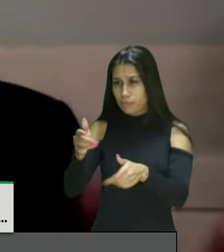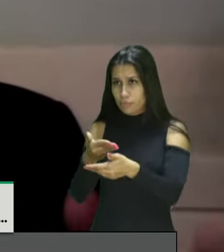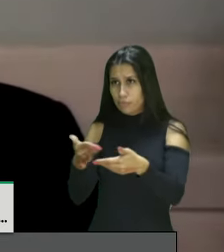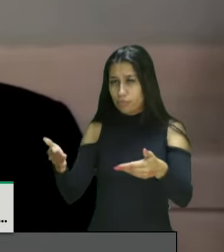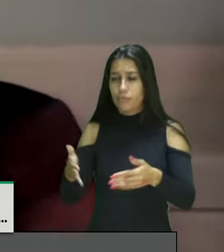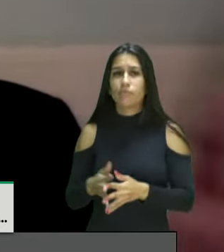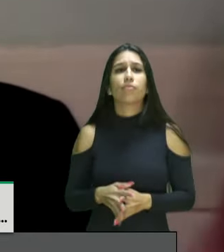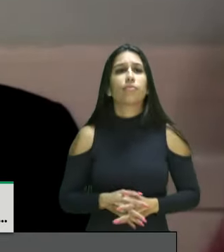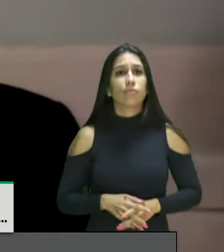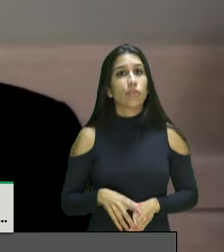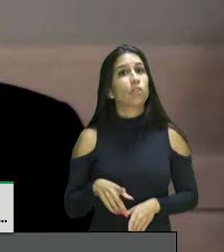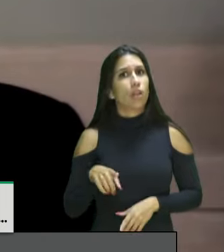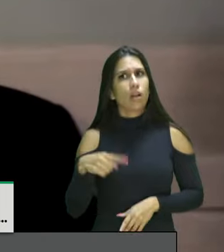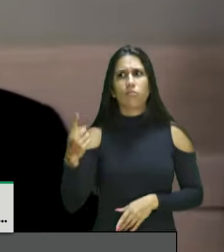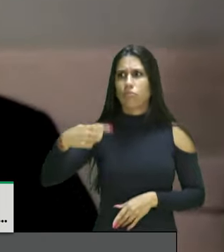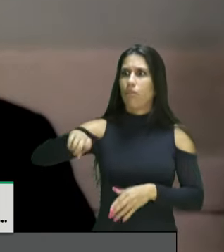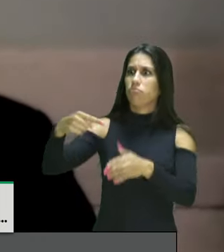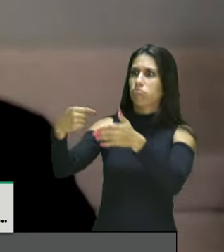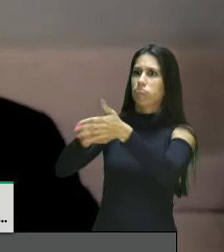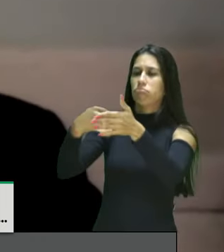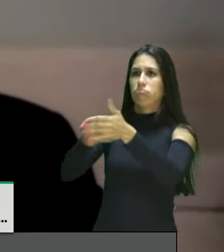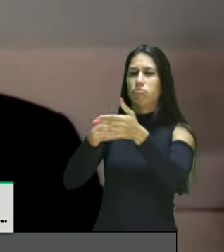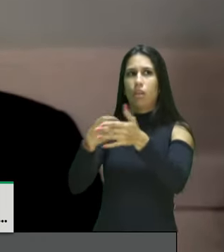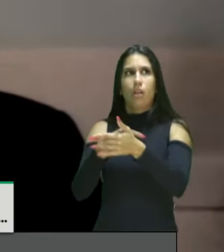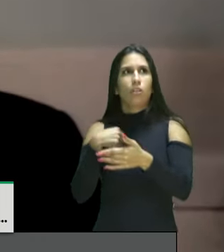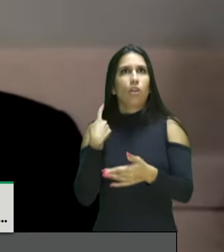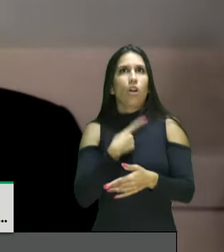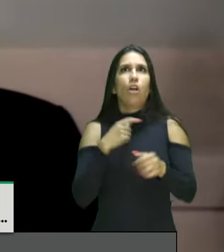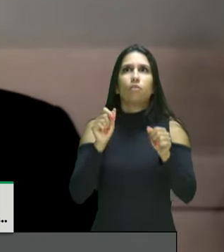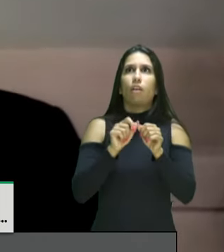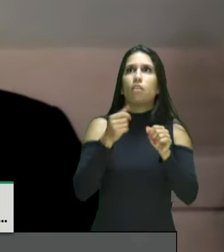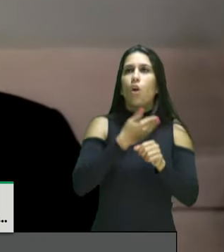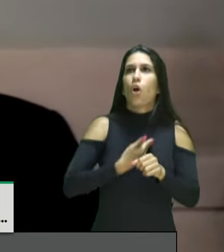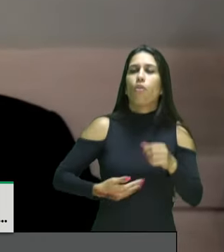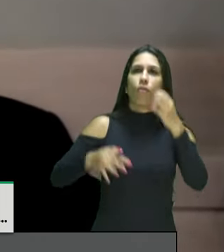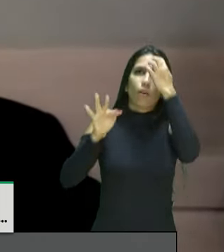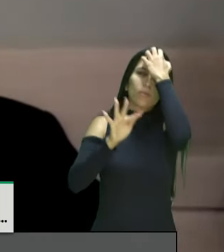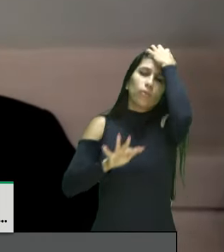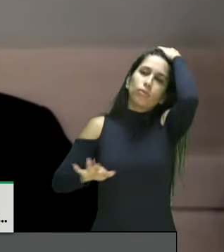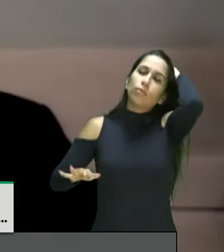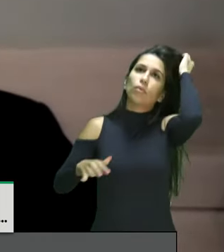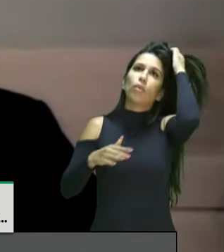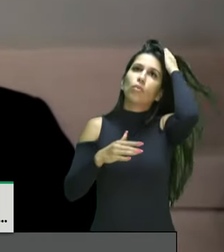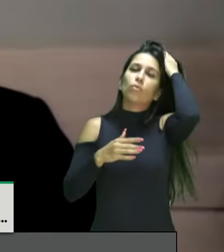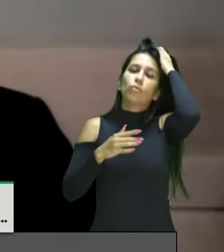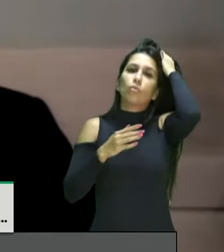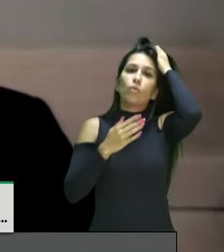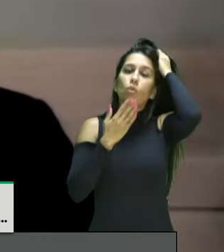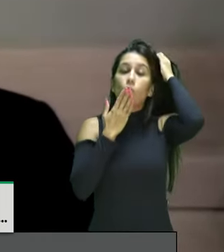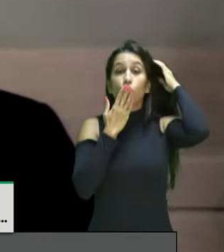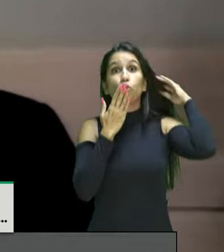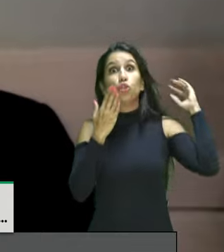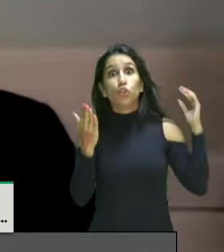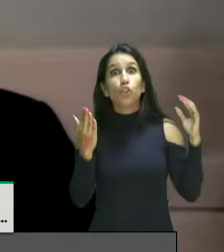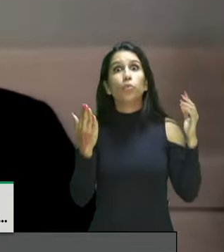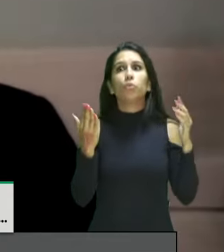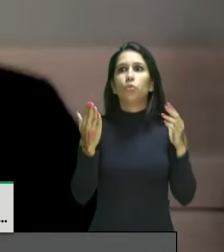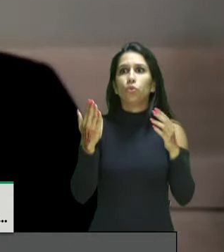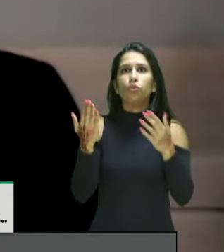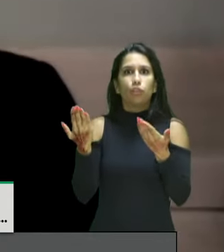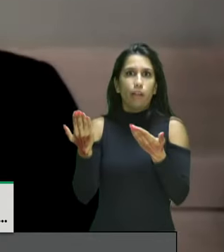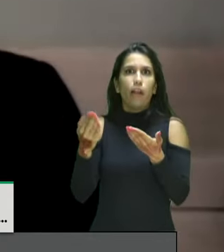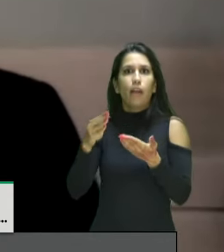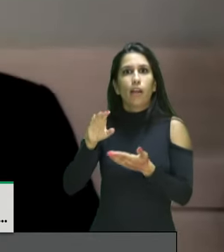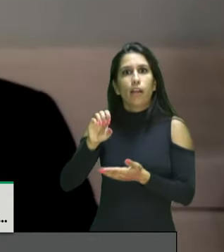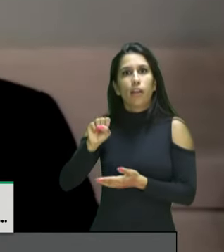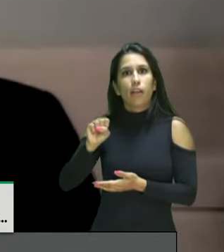fomos perguntados o que será feito com o governo federal que tipo de sanções haverá nós temos e aí